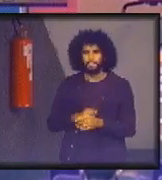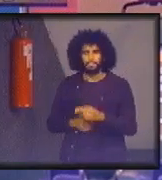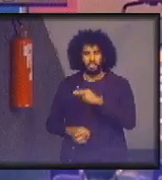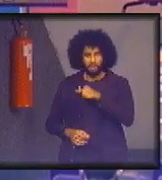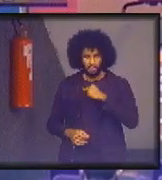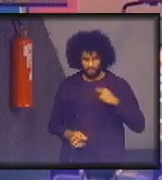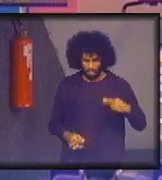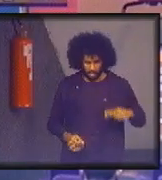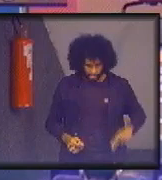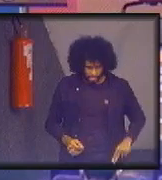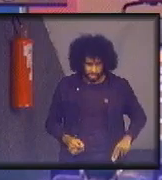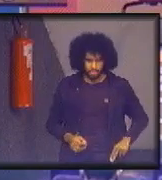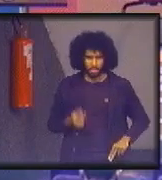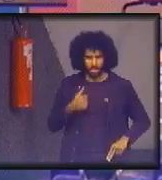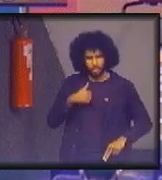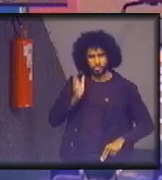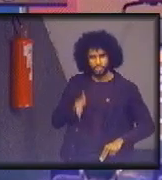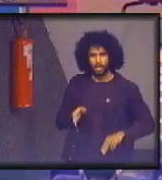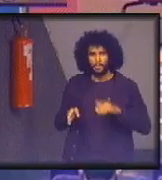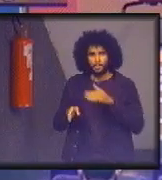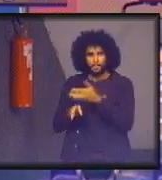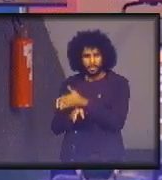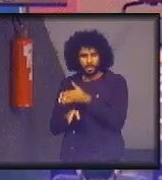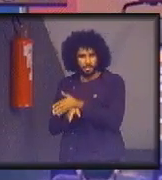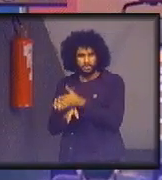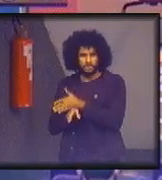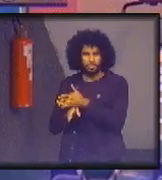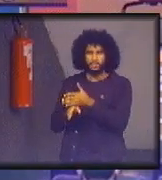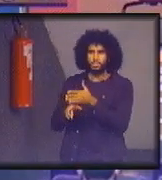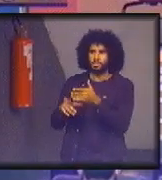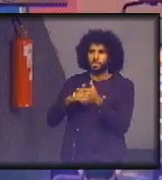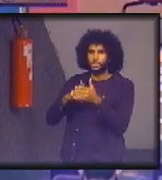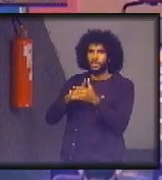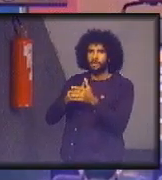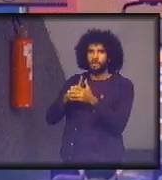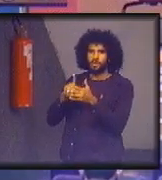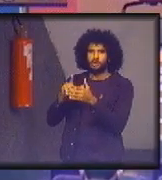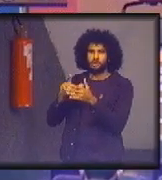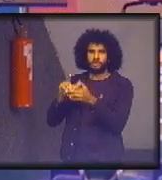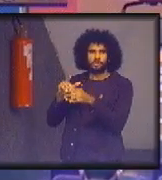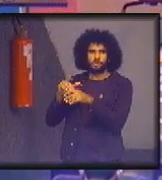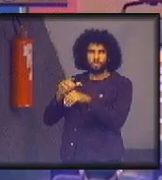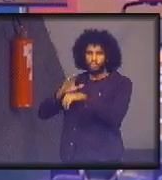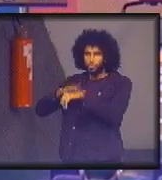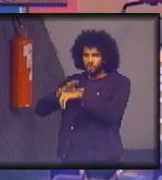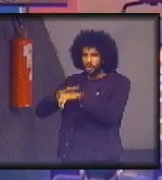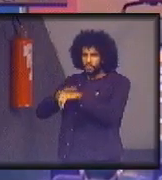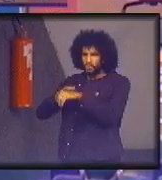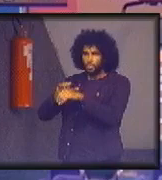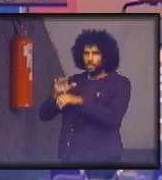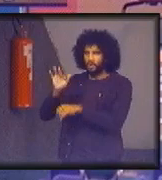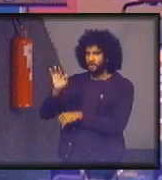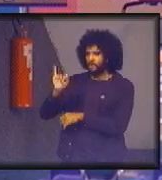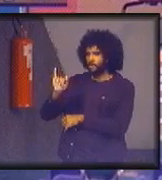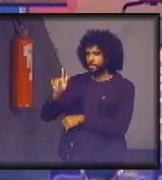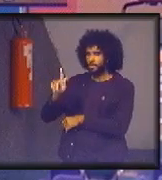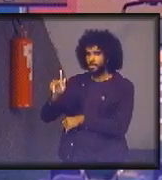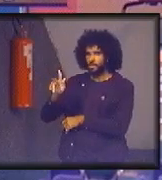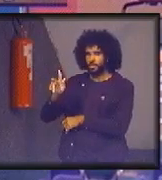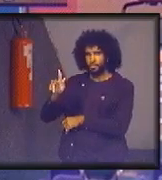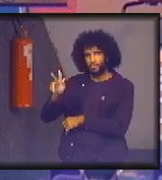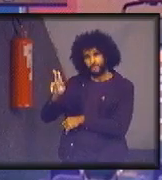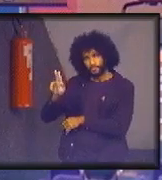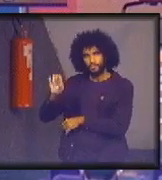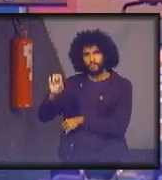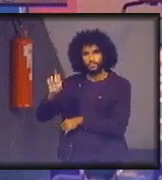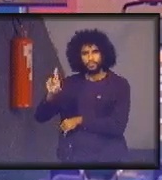eu participei de uma negociação de mudança do clima, e o Figueiredo, que depois era o nosso negociador, ele disse que os chineses